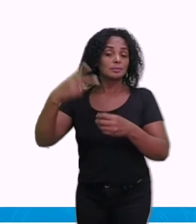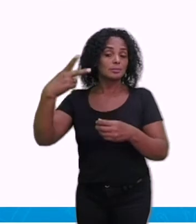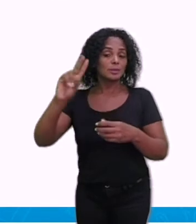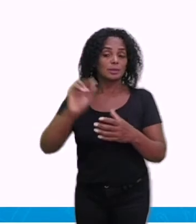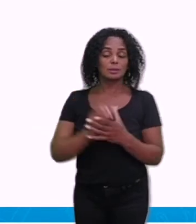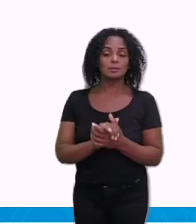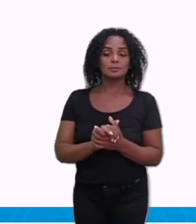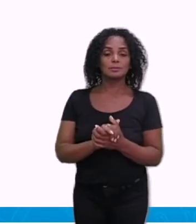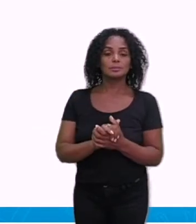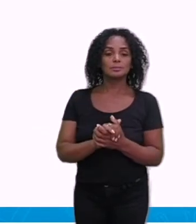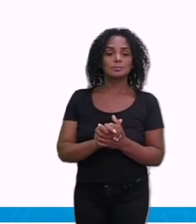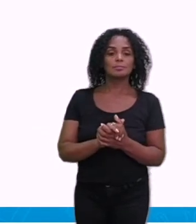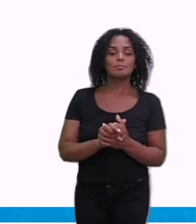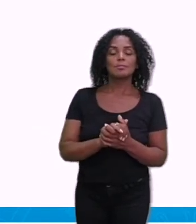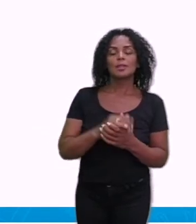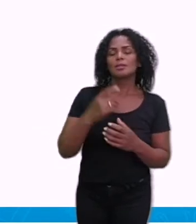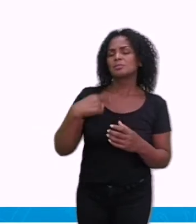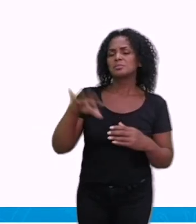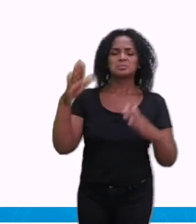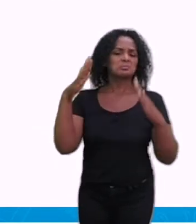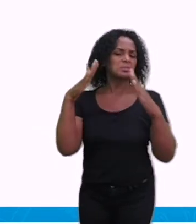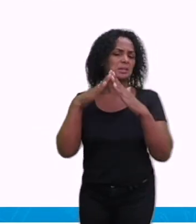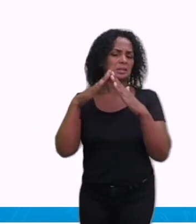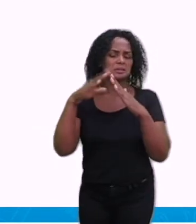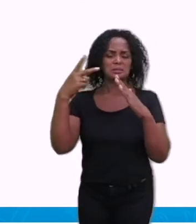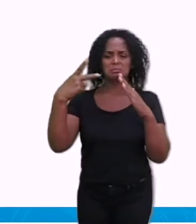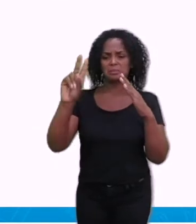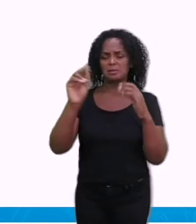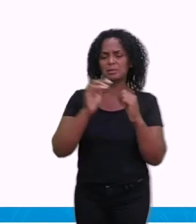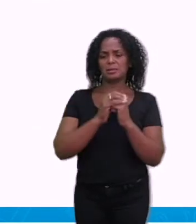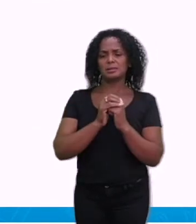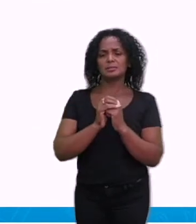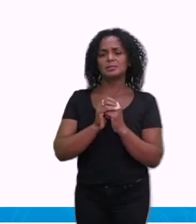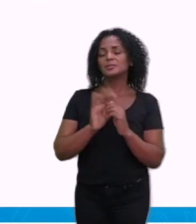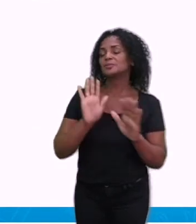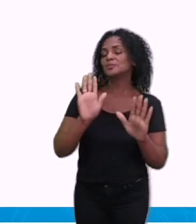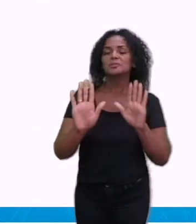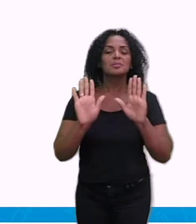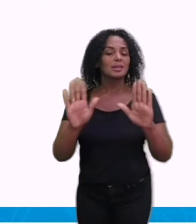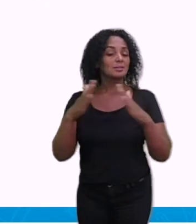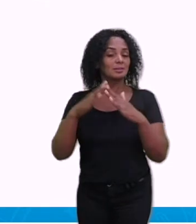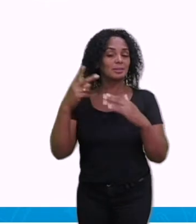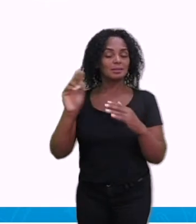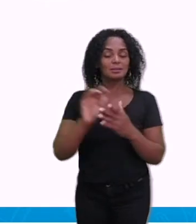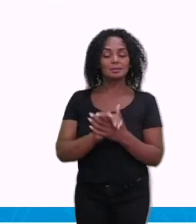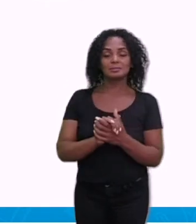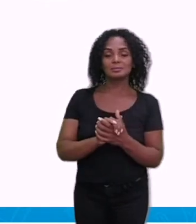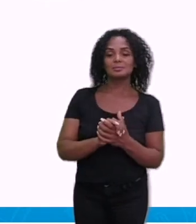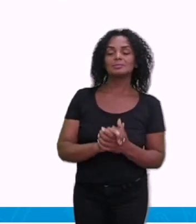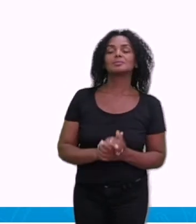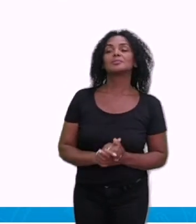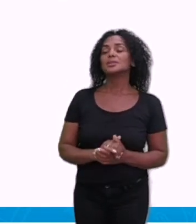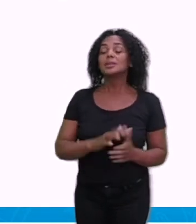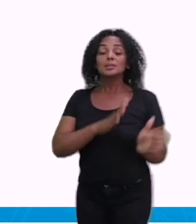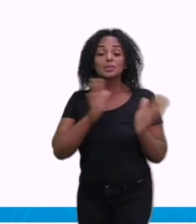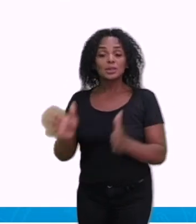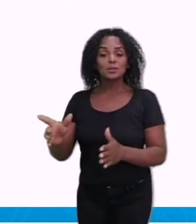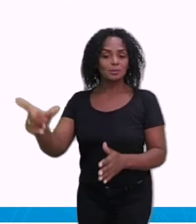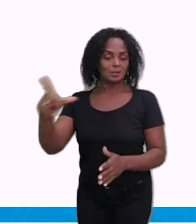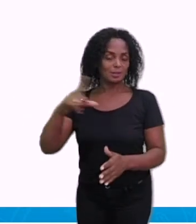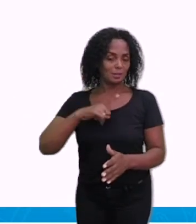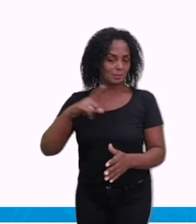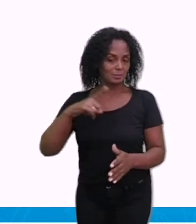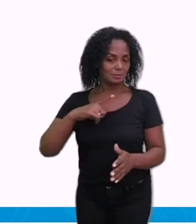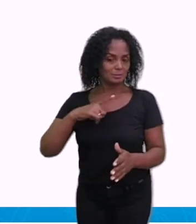E aí, ela chegou lá, ela foi pra sua casa. Foi pra casa dela lá e aí, quando ela chegou lá, tinha mosquitos